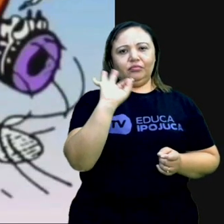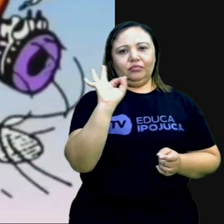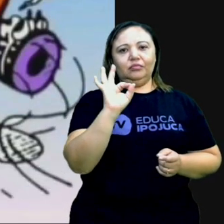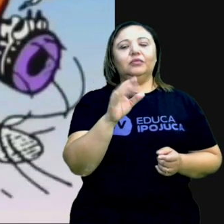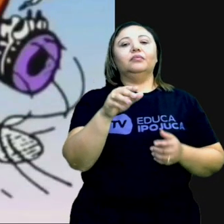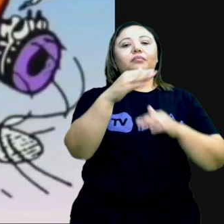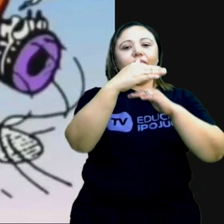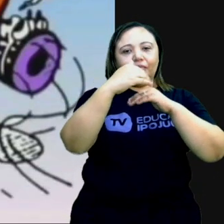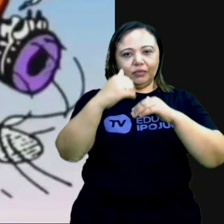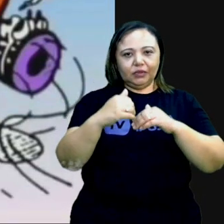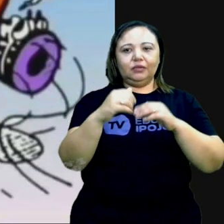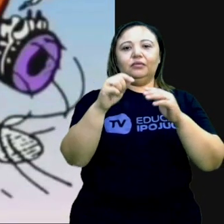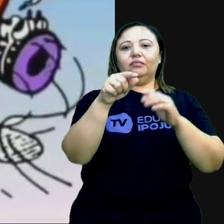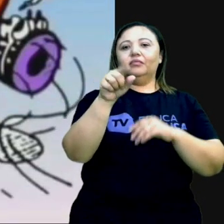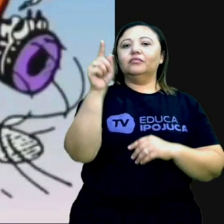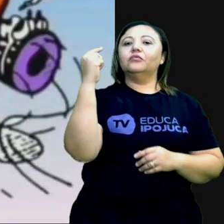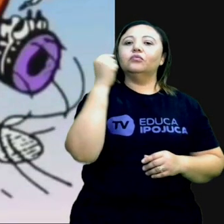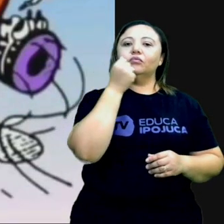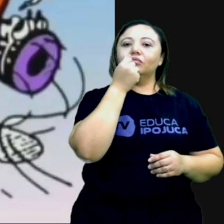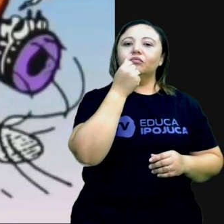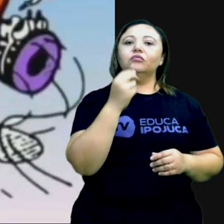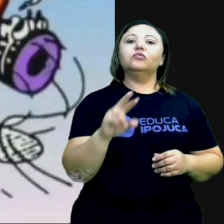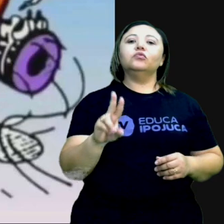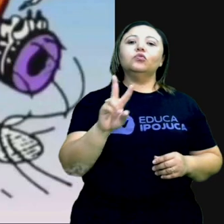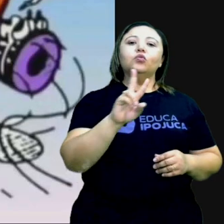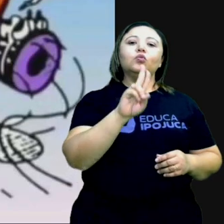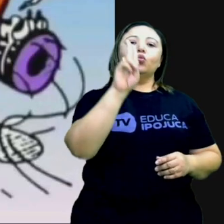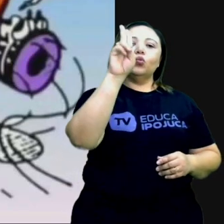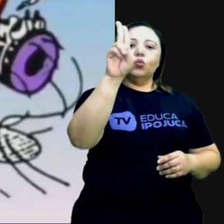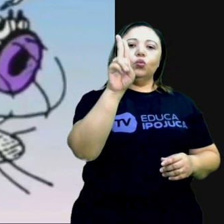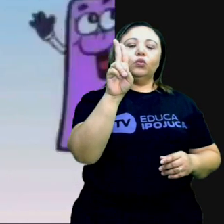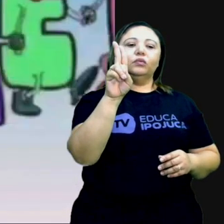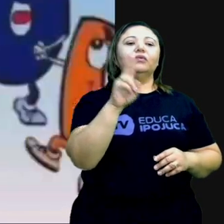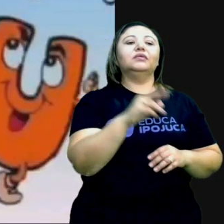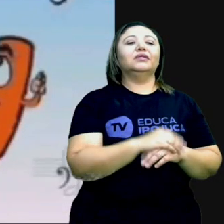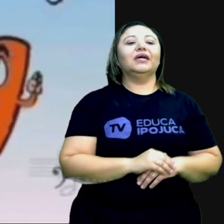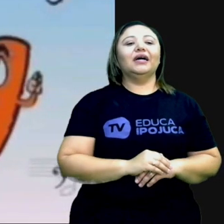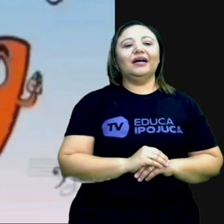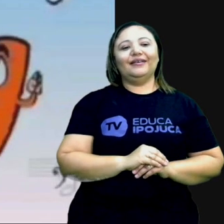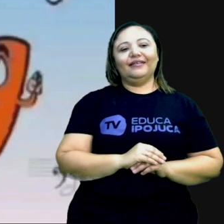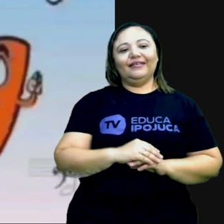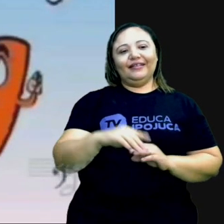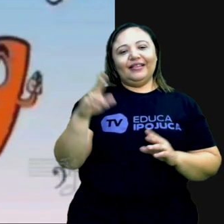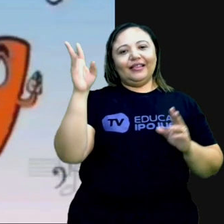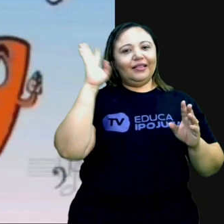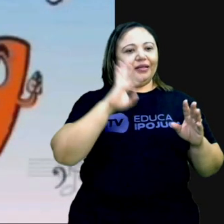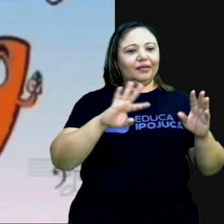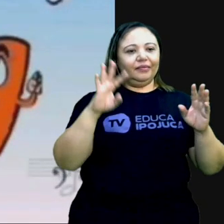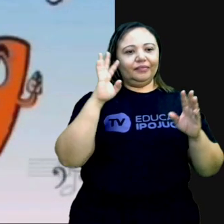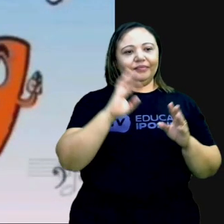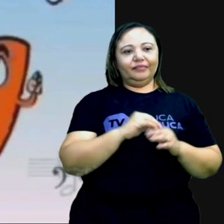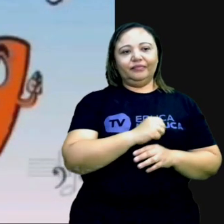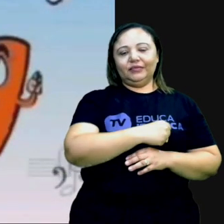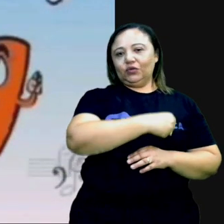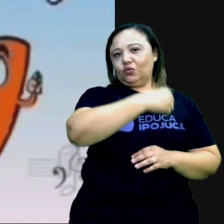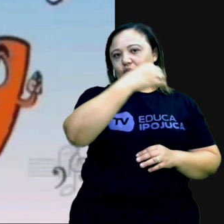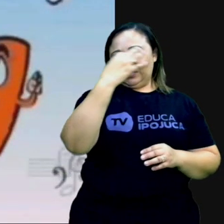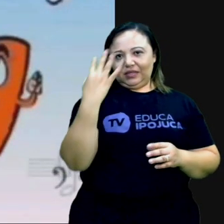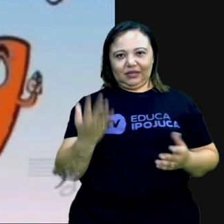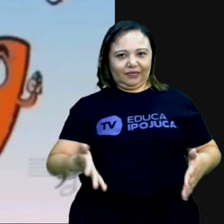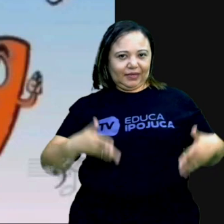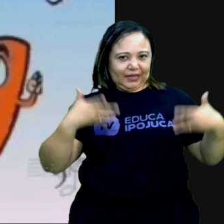pedindo ao lápis que trouxesse seu amigo U. Que legal! Quanta